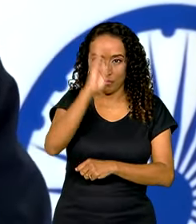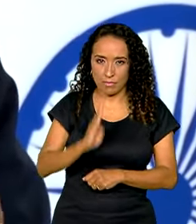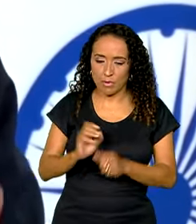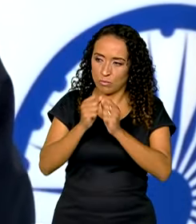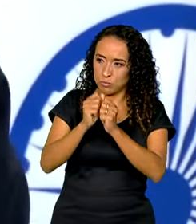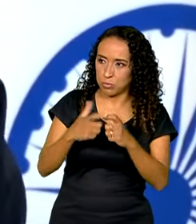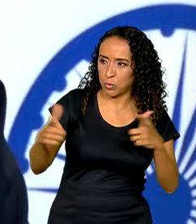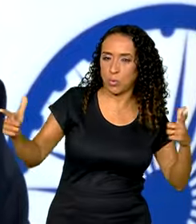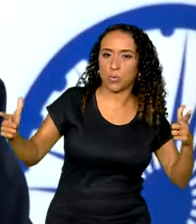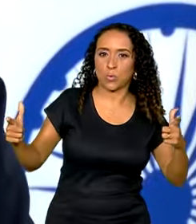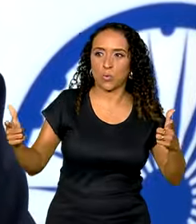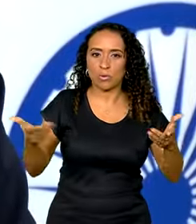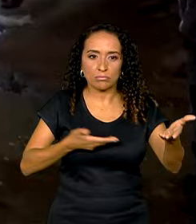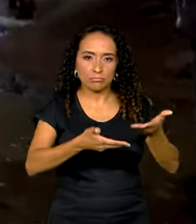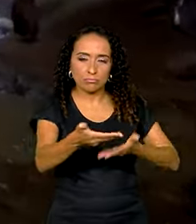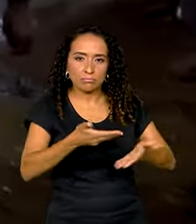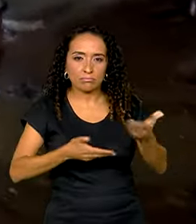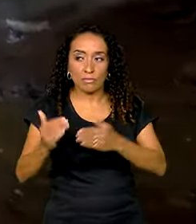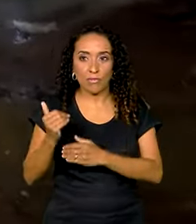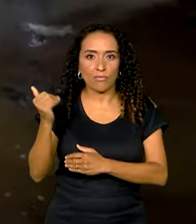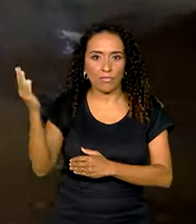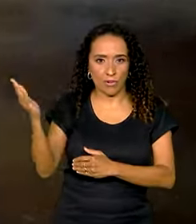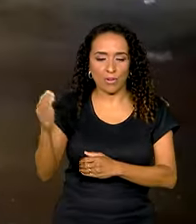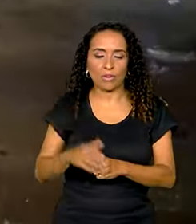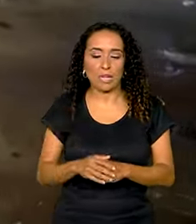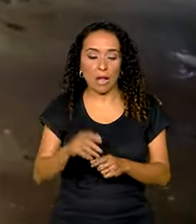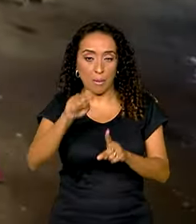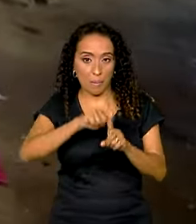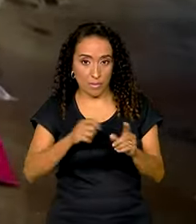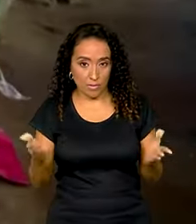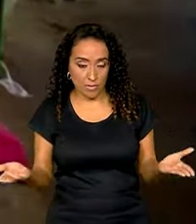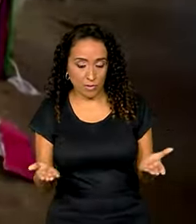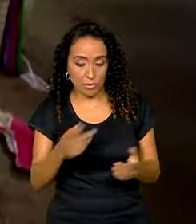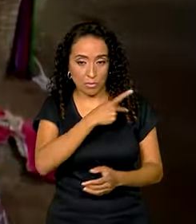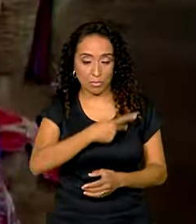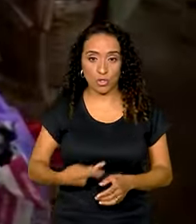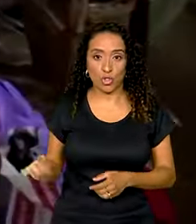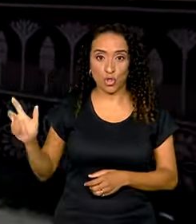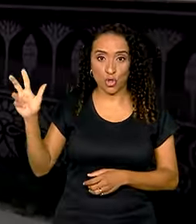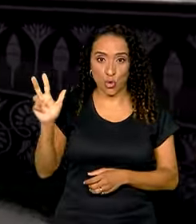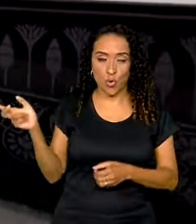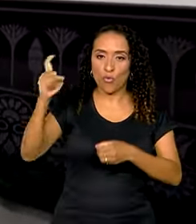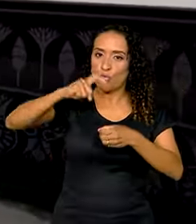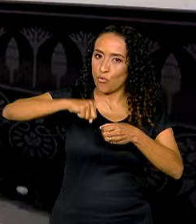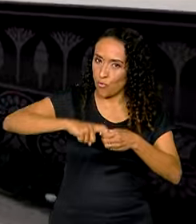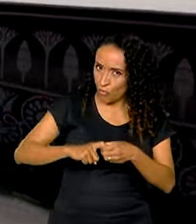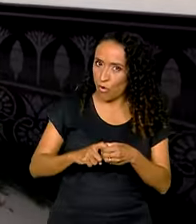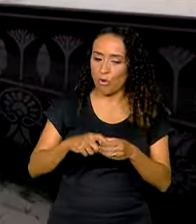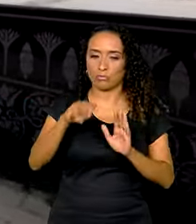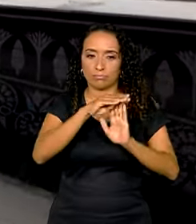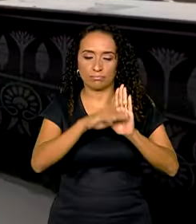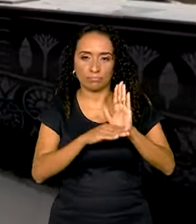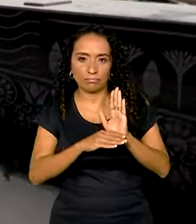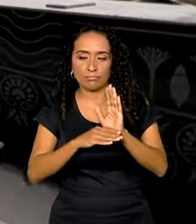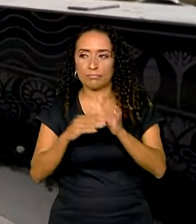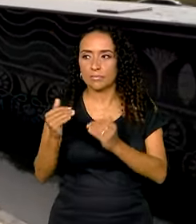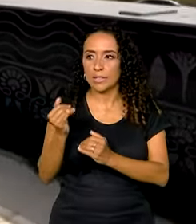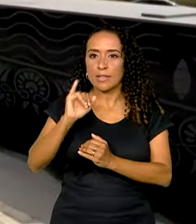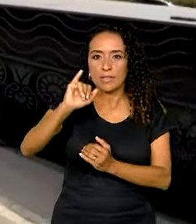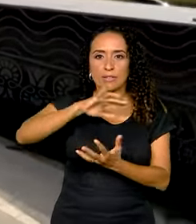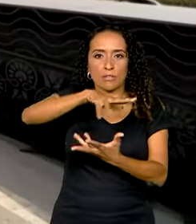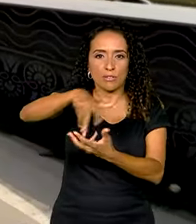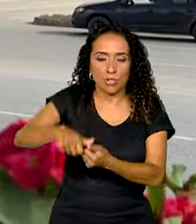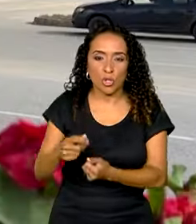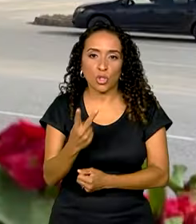ainda mais as parcerias externas. Este mês, o presidente Lula retoma as agendas internacionais com visitas a dois